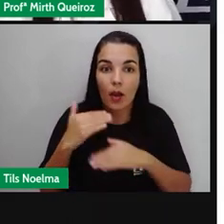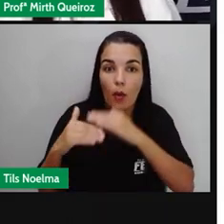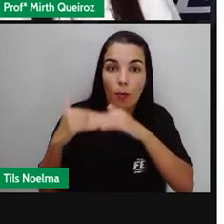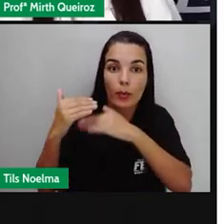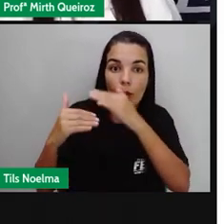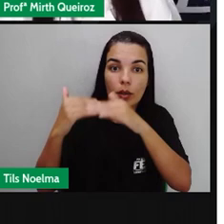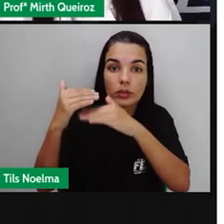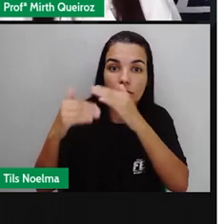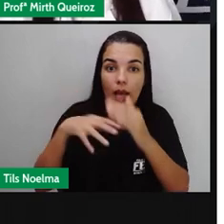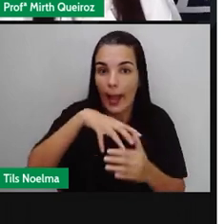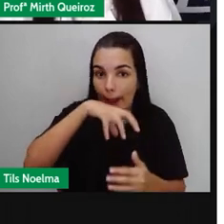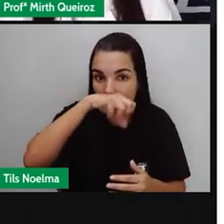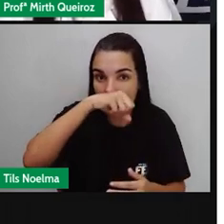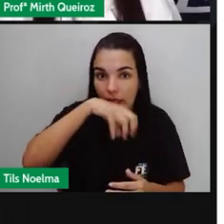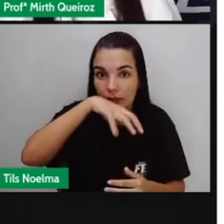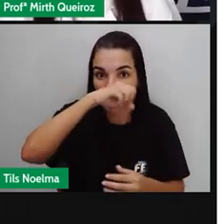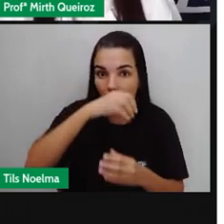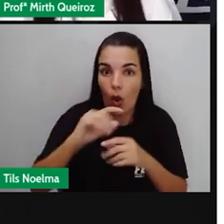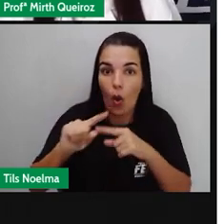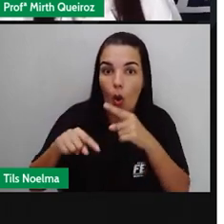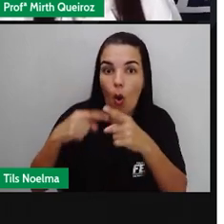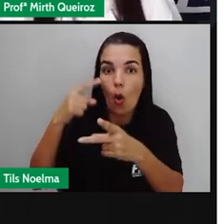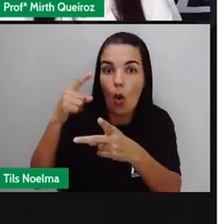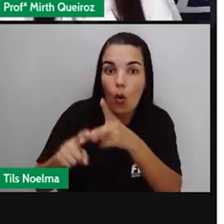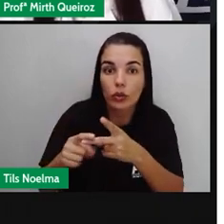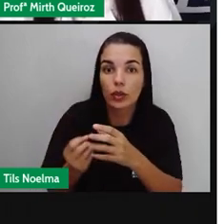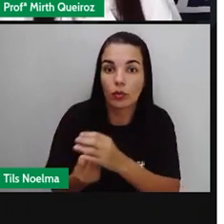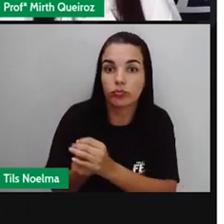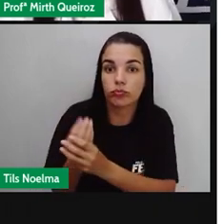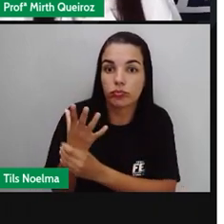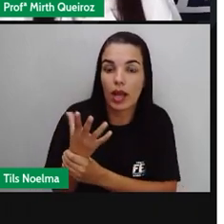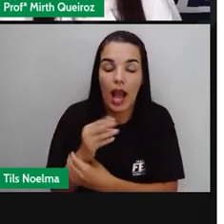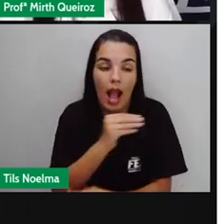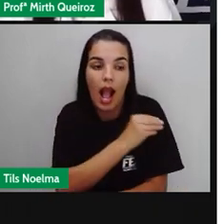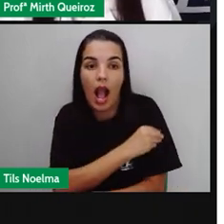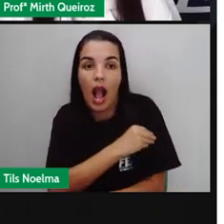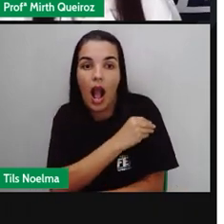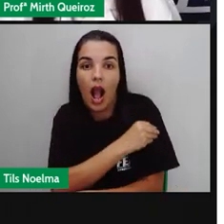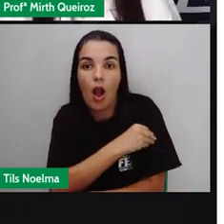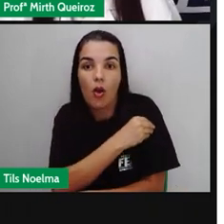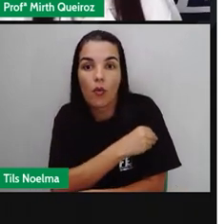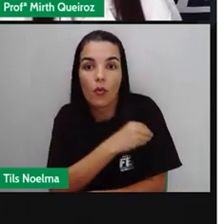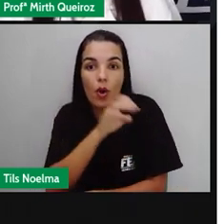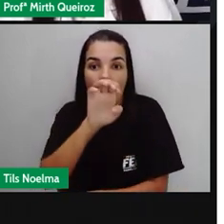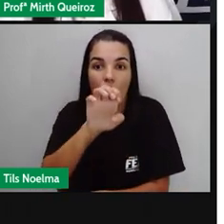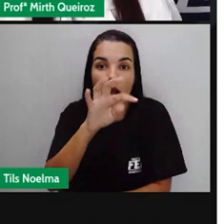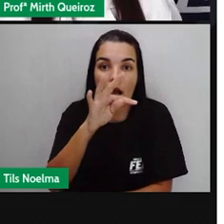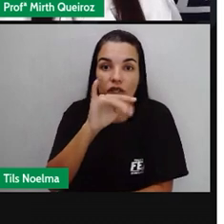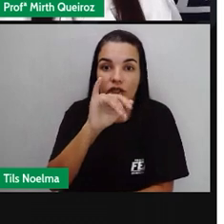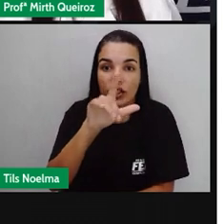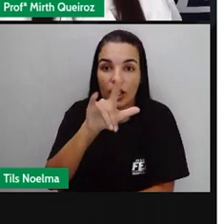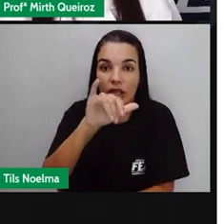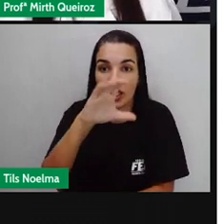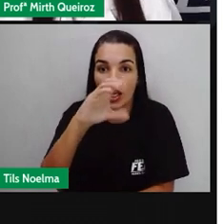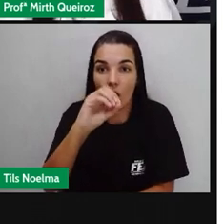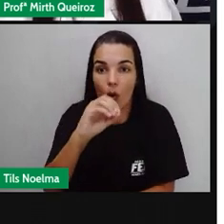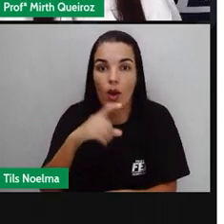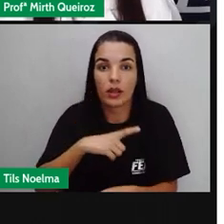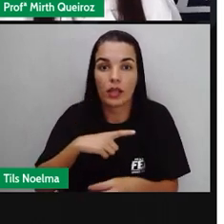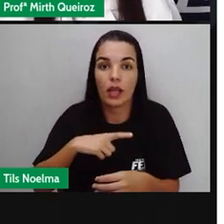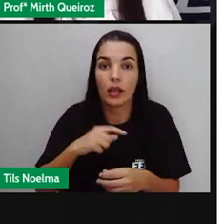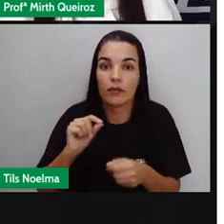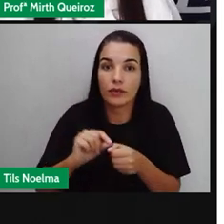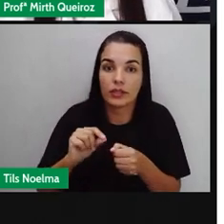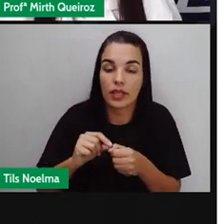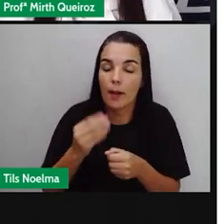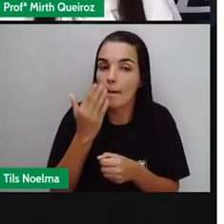pelo processo de respiração, né? Originam um composto denominado álcool etílico, né? Que é utilizado na